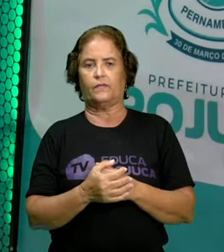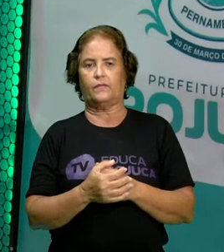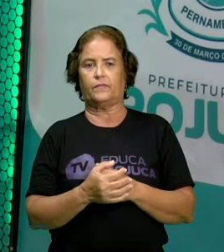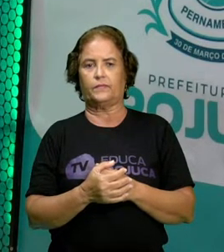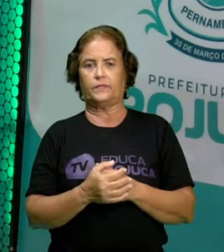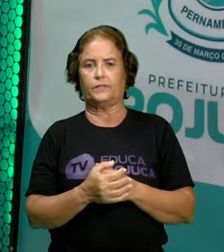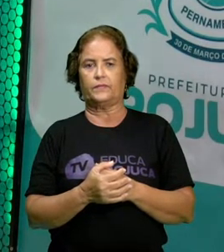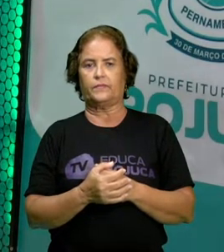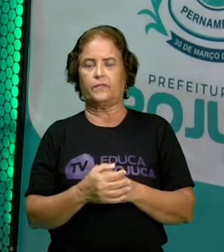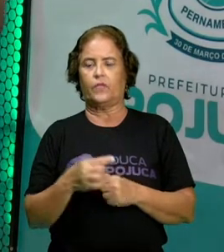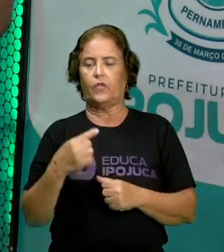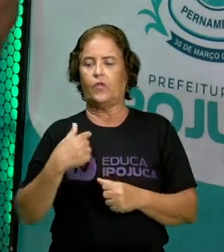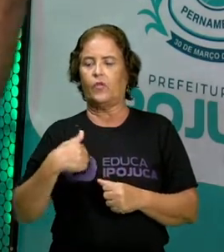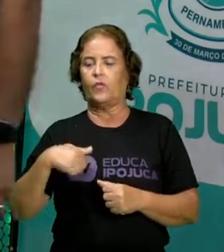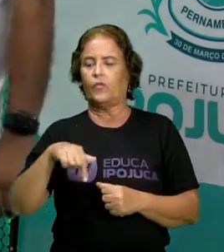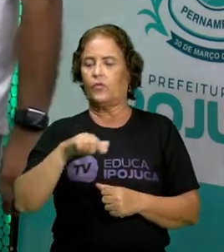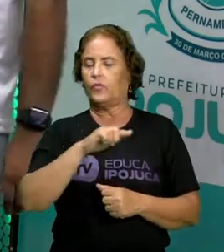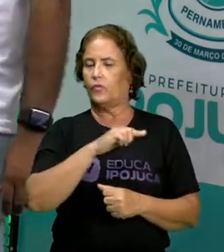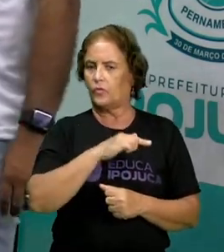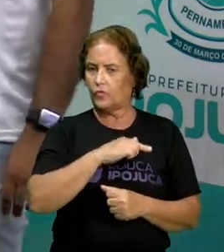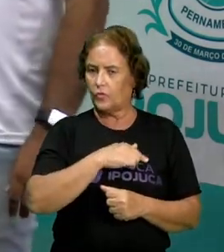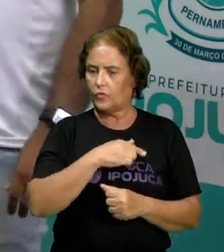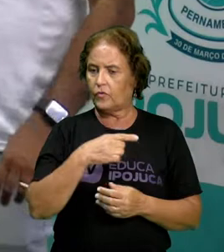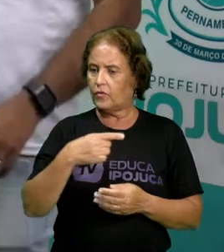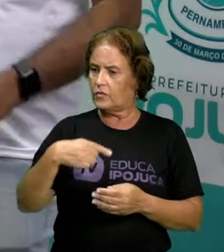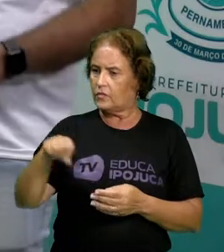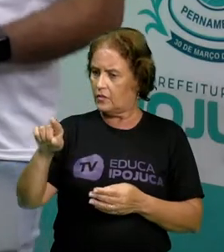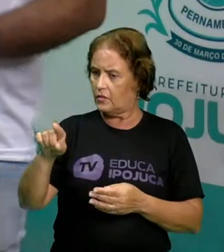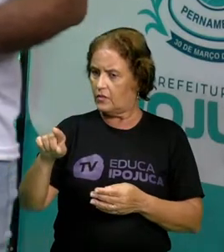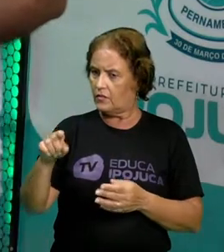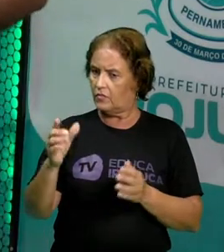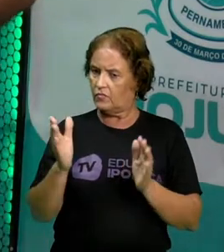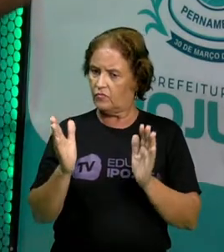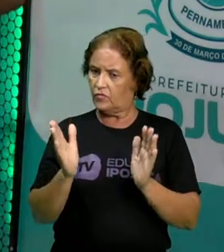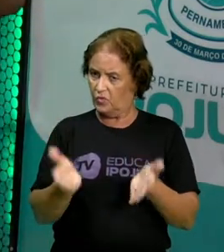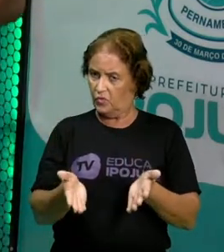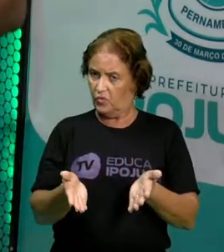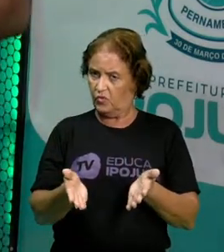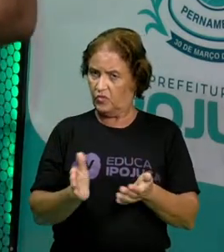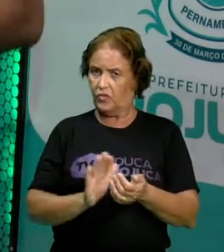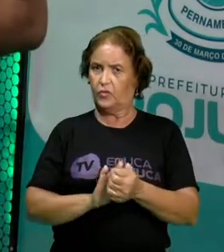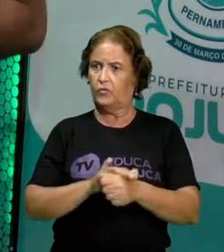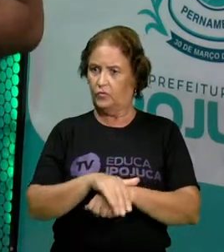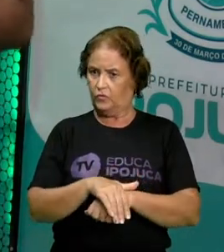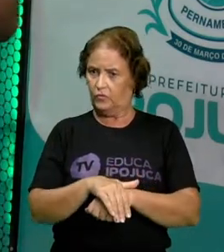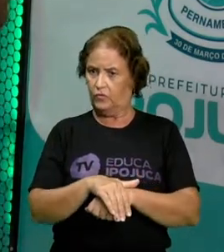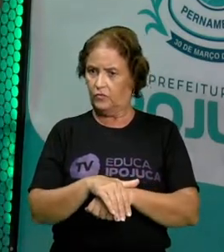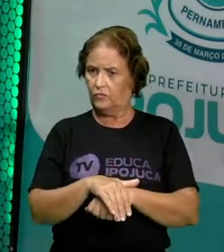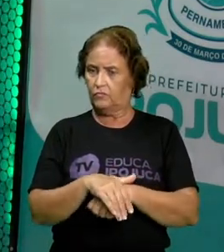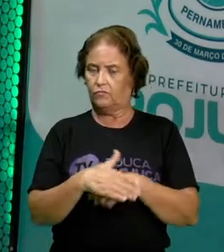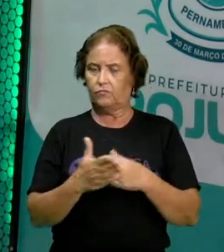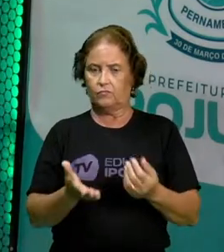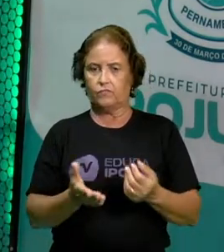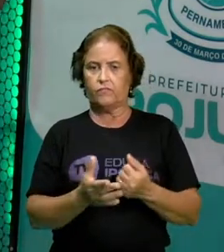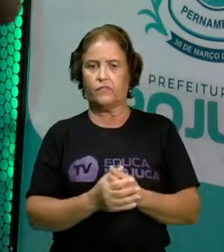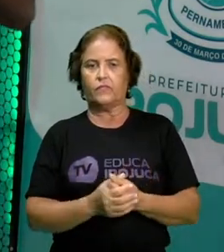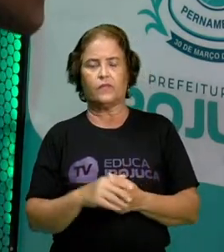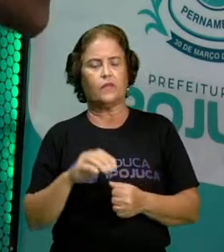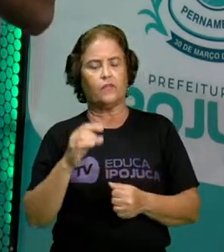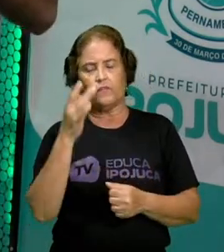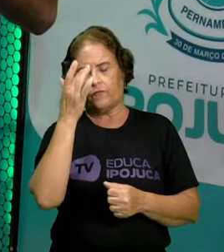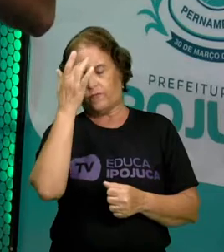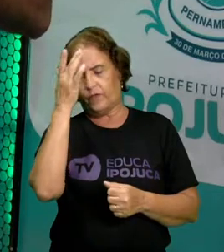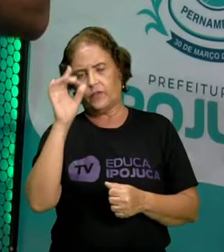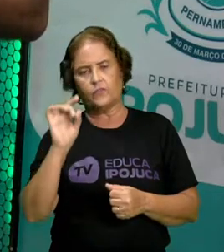tonight? Nós sairemos hoje à noite? Então, assim, pessoal, é bem fácil. É só uma questão de memorização.